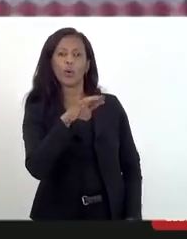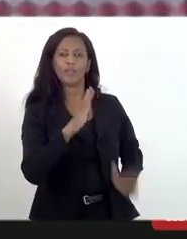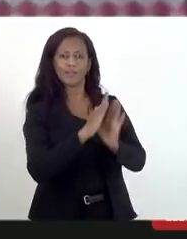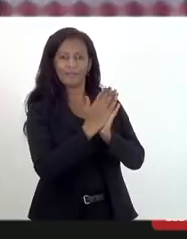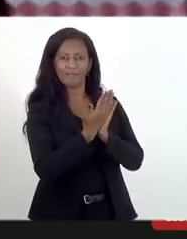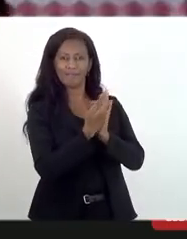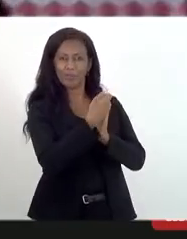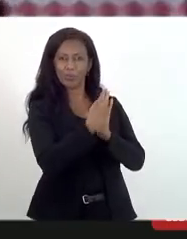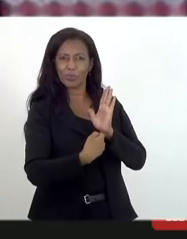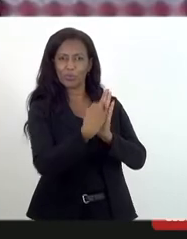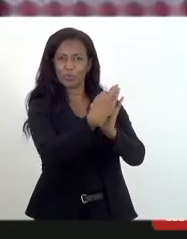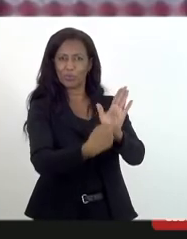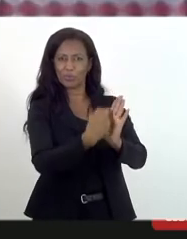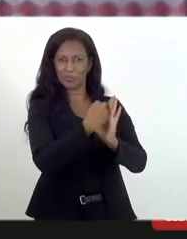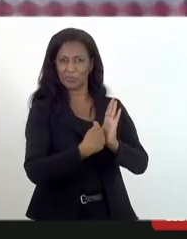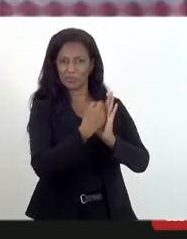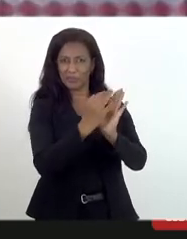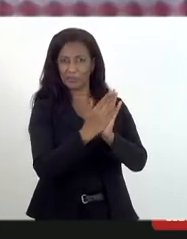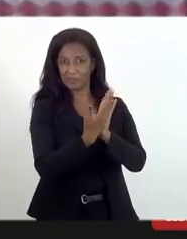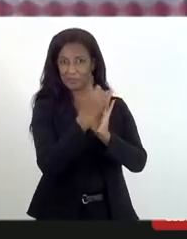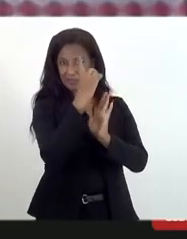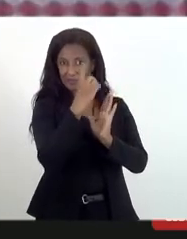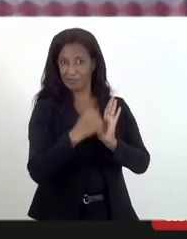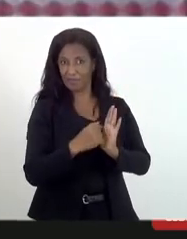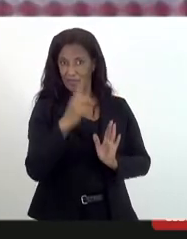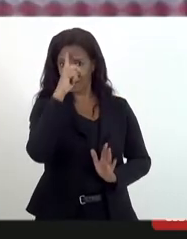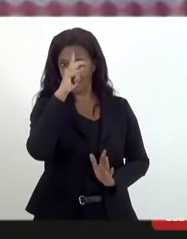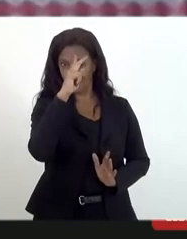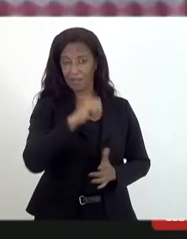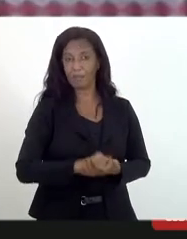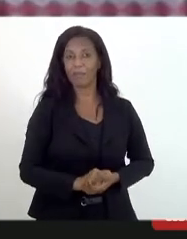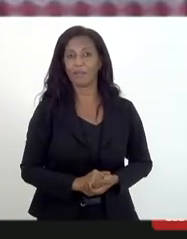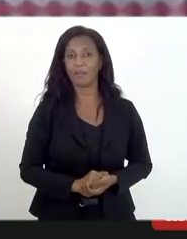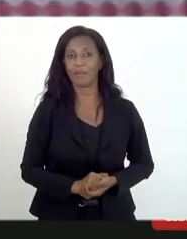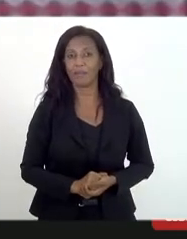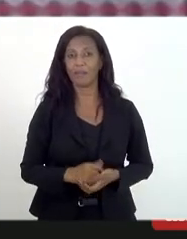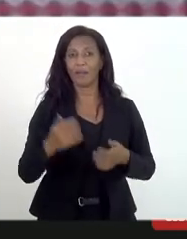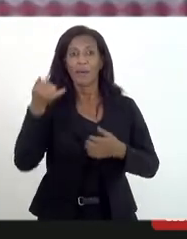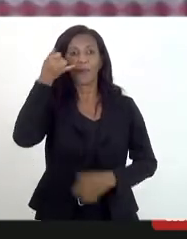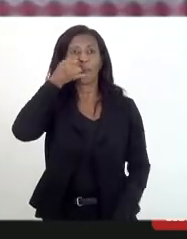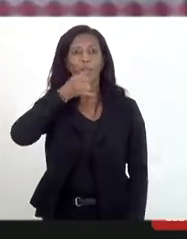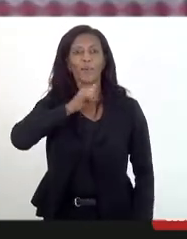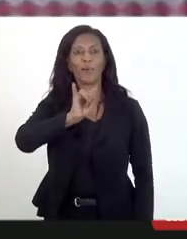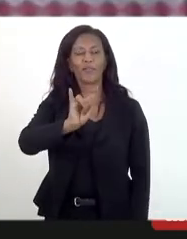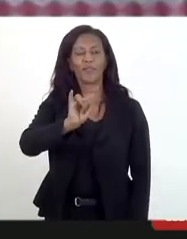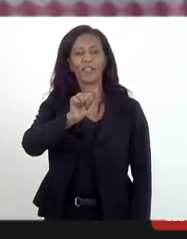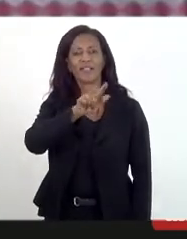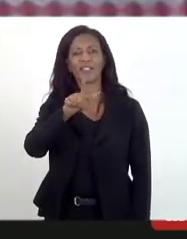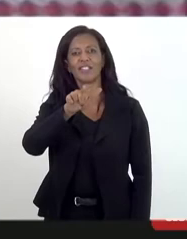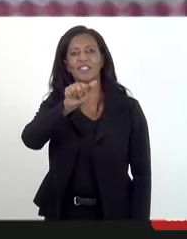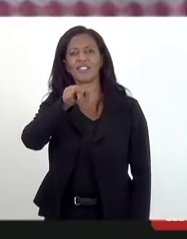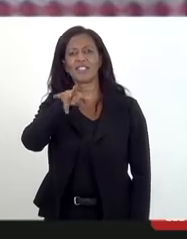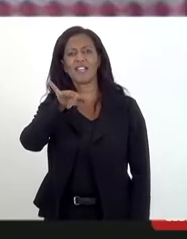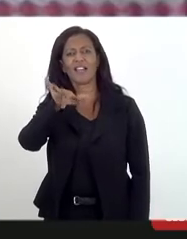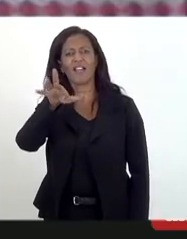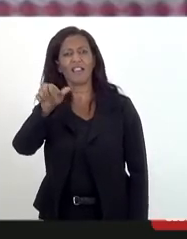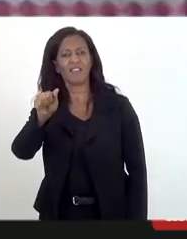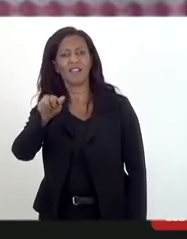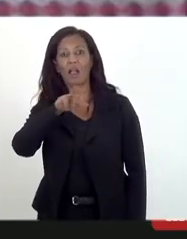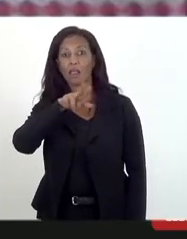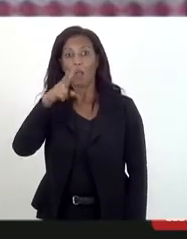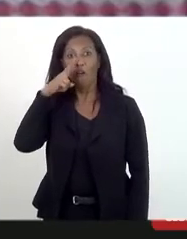vai lembrar muito bem da passagem dita pelo profeta Zacarias não é por força e nem por